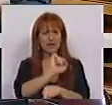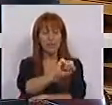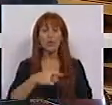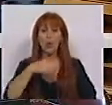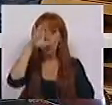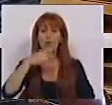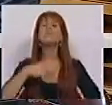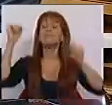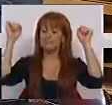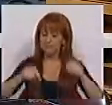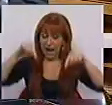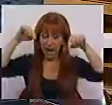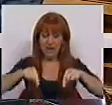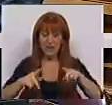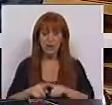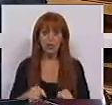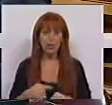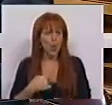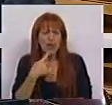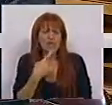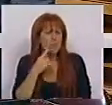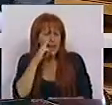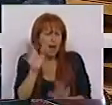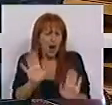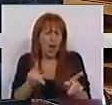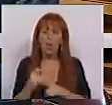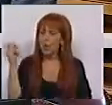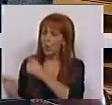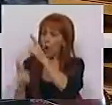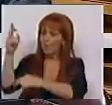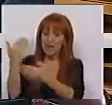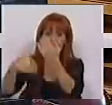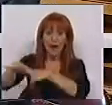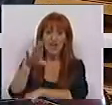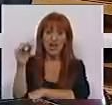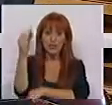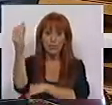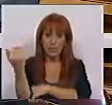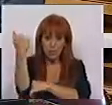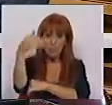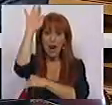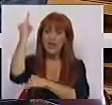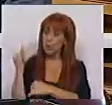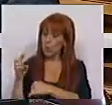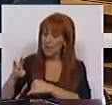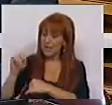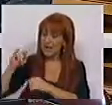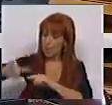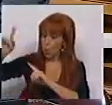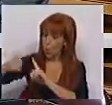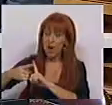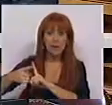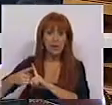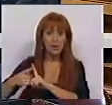O Governo confirmou aqui, ao não desmentir, o aumento em mais de 10% no IMI este ano,